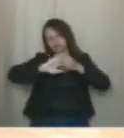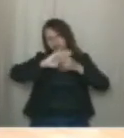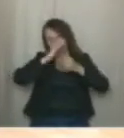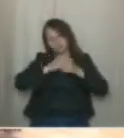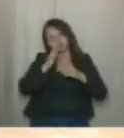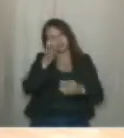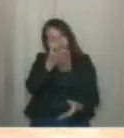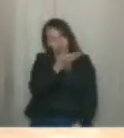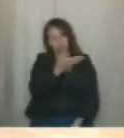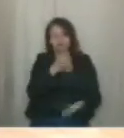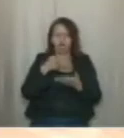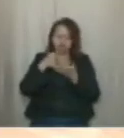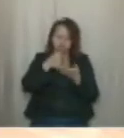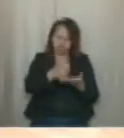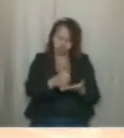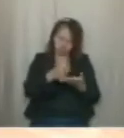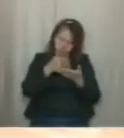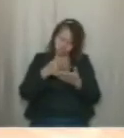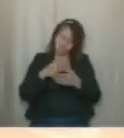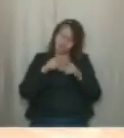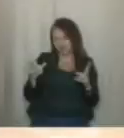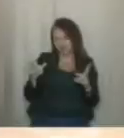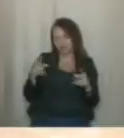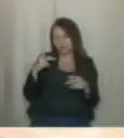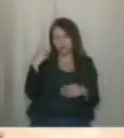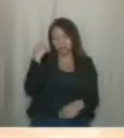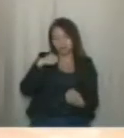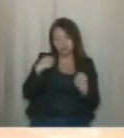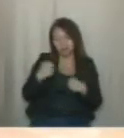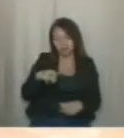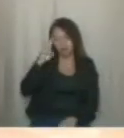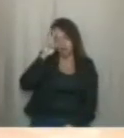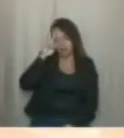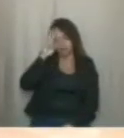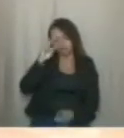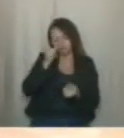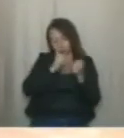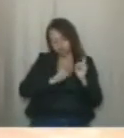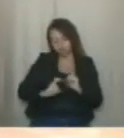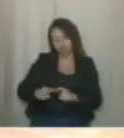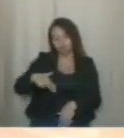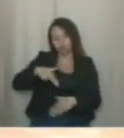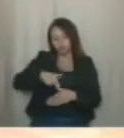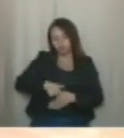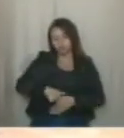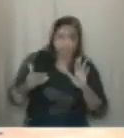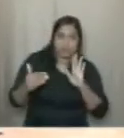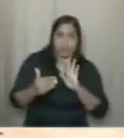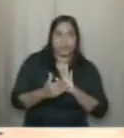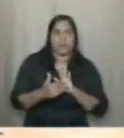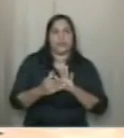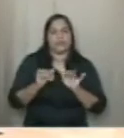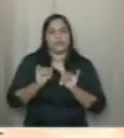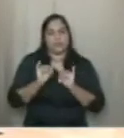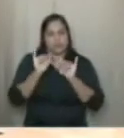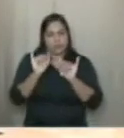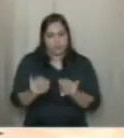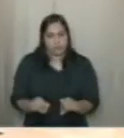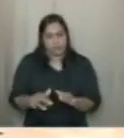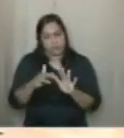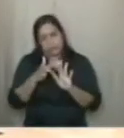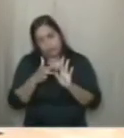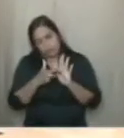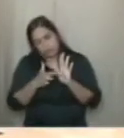tem nos ajudado, inclusive. E aí eu preciso lembrar da discussão do armamento da Guarda Municipal do Recife. No relatório